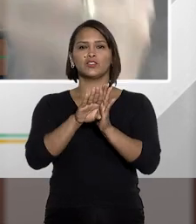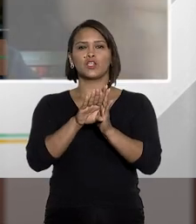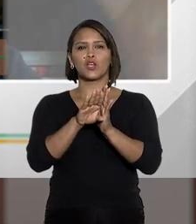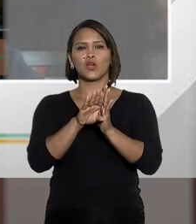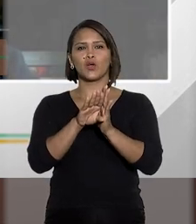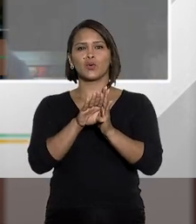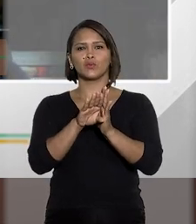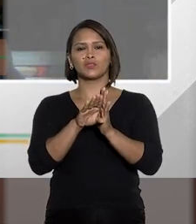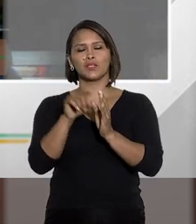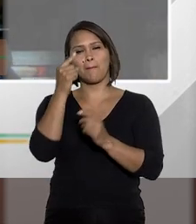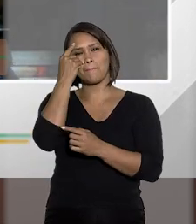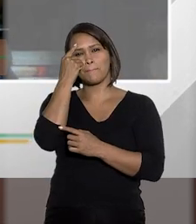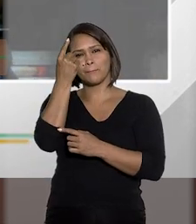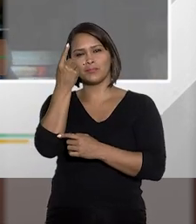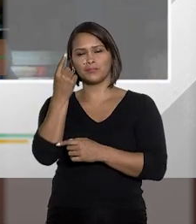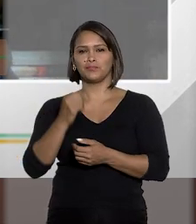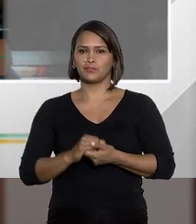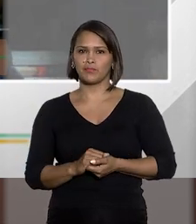Chegou-se a cogitar